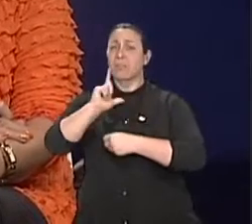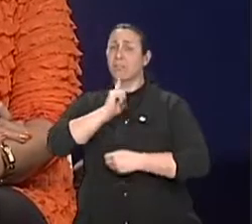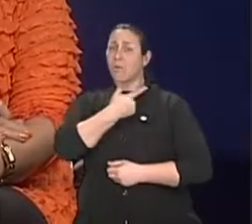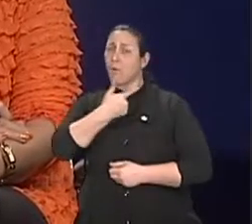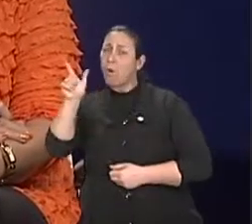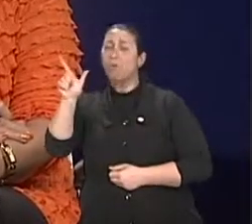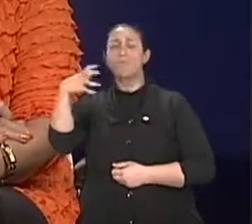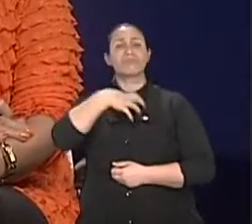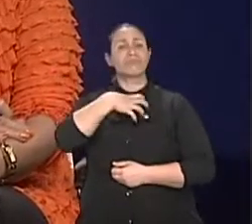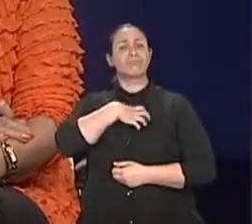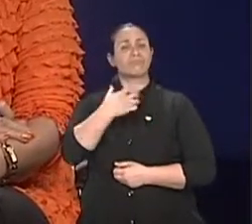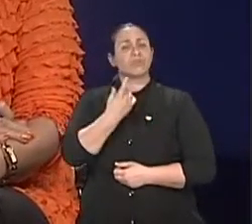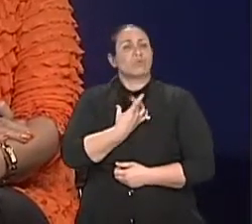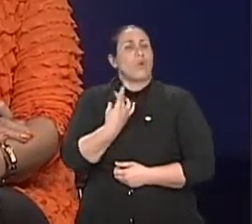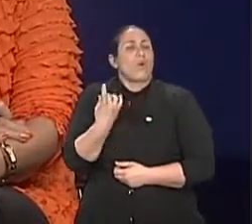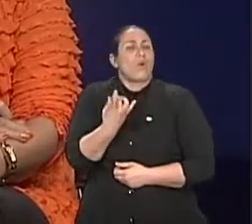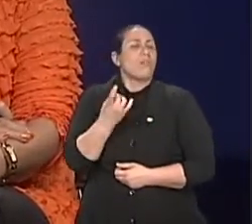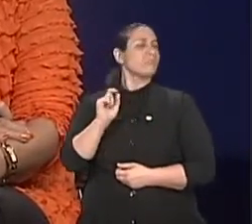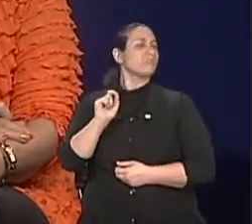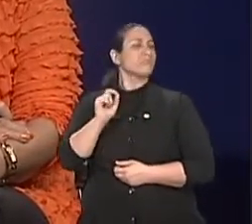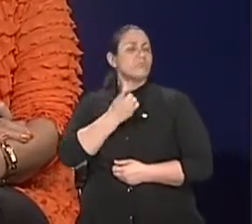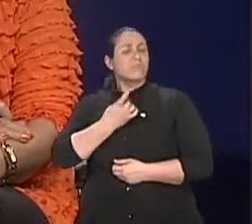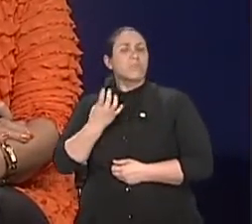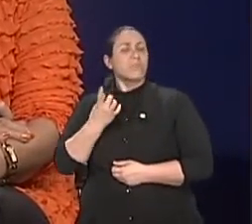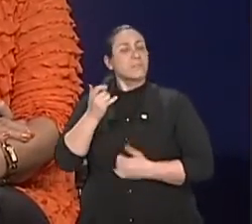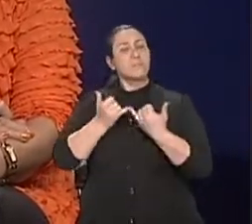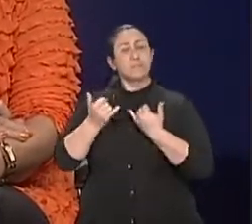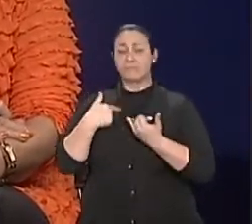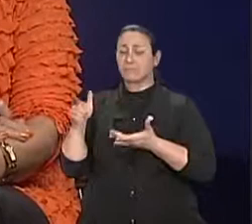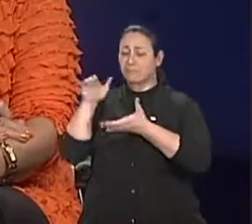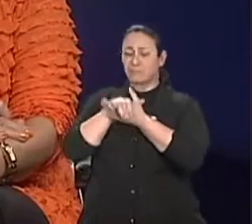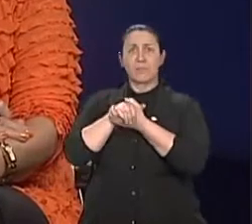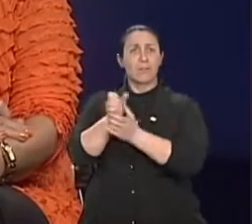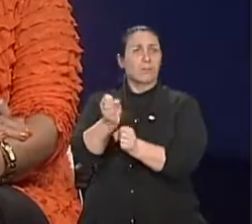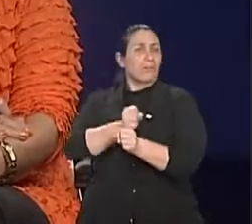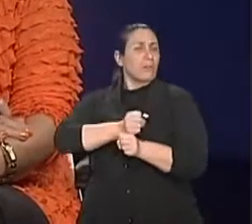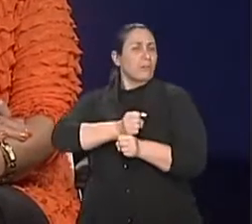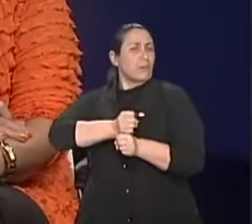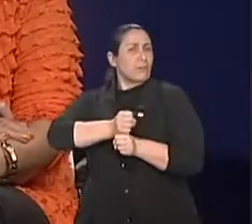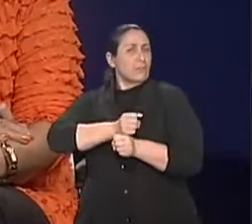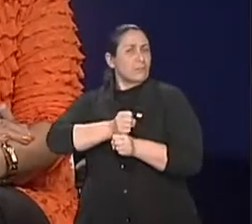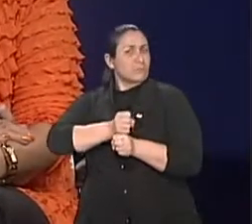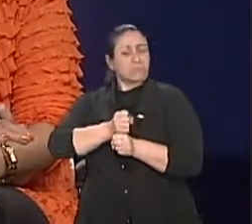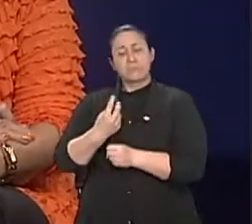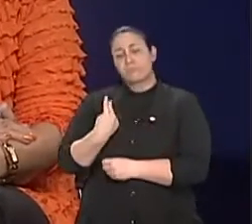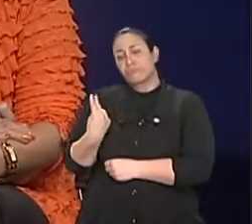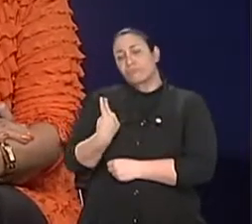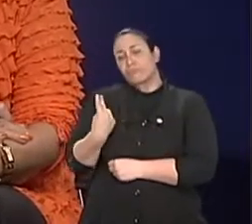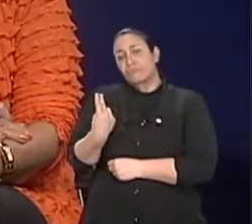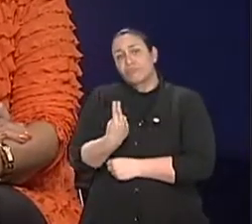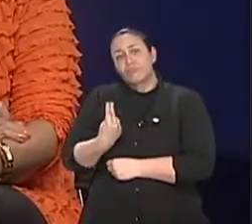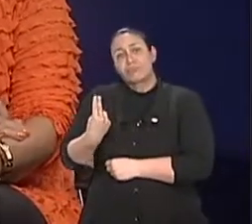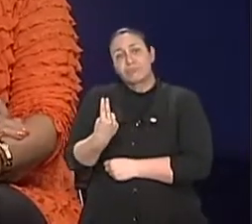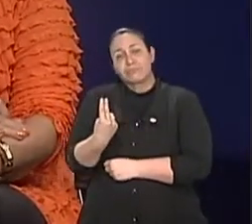tipo de solidão. Uma solidão que envolve o casal que está junto há muitos anos. É sobre a solidão a dois que eu